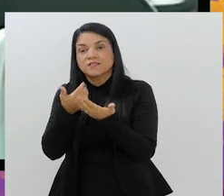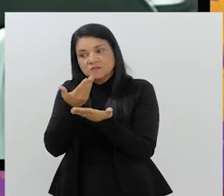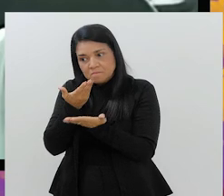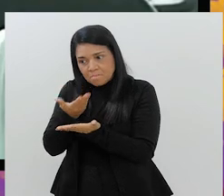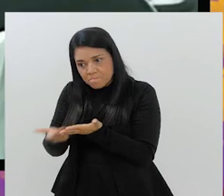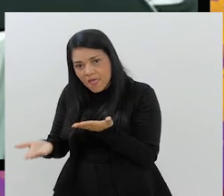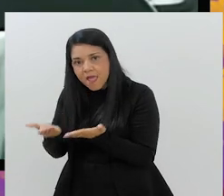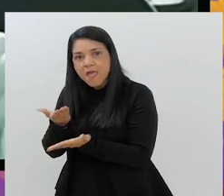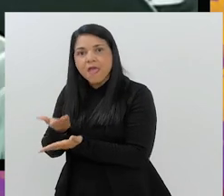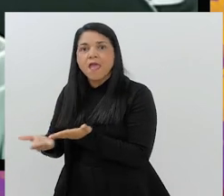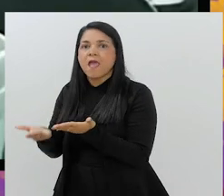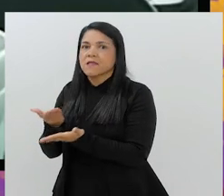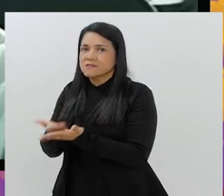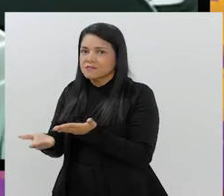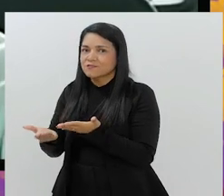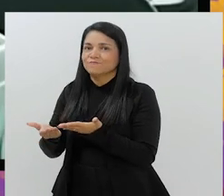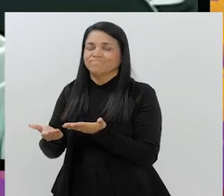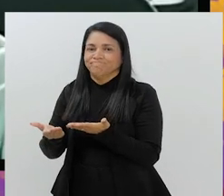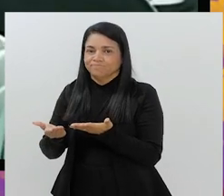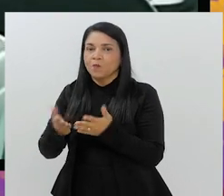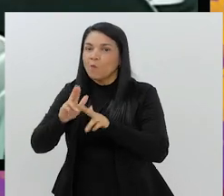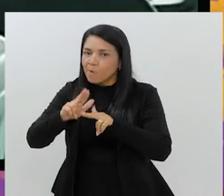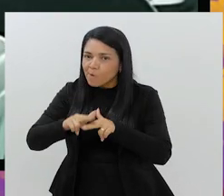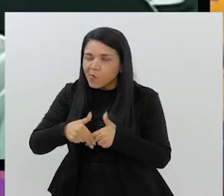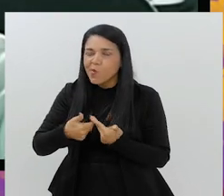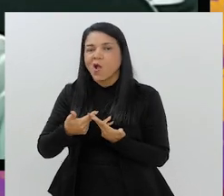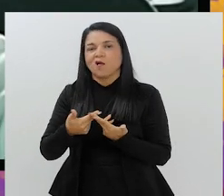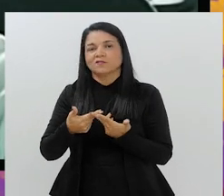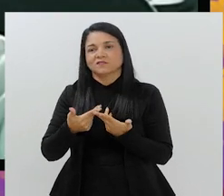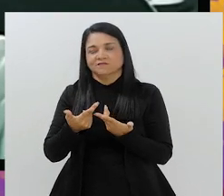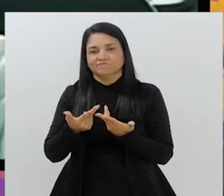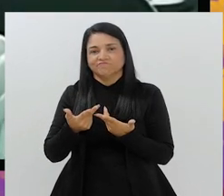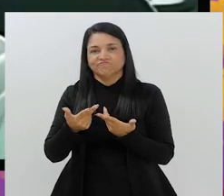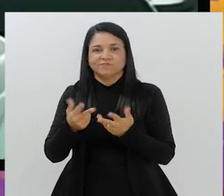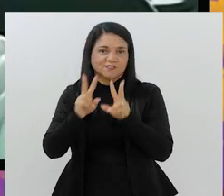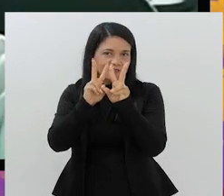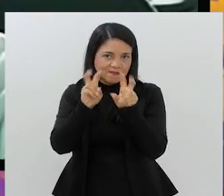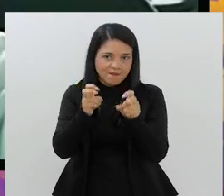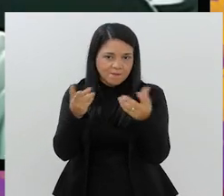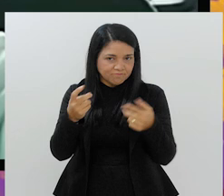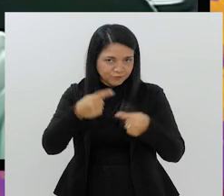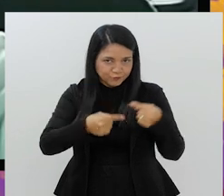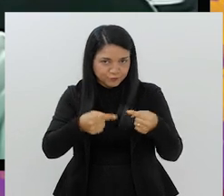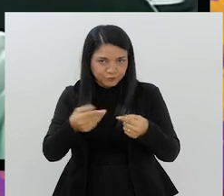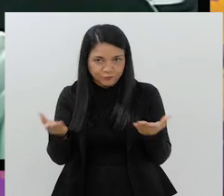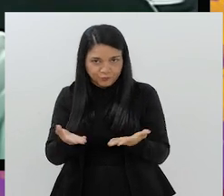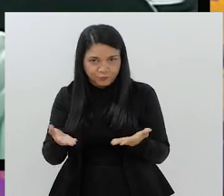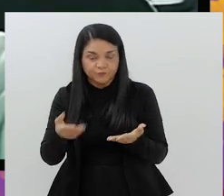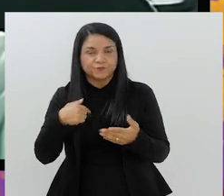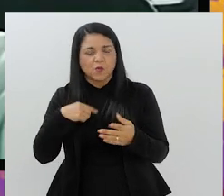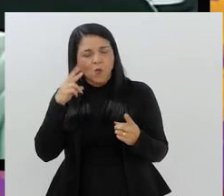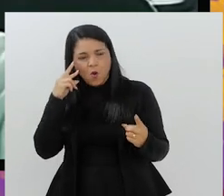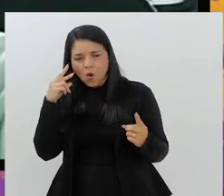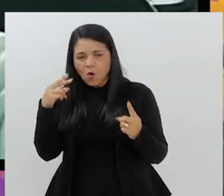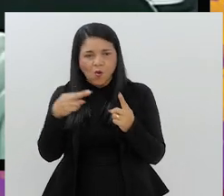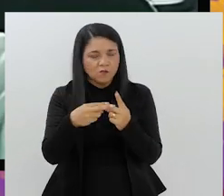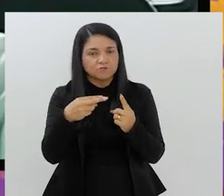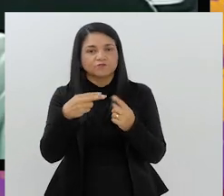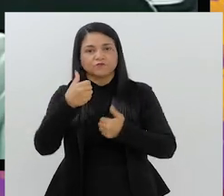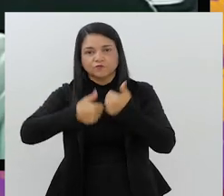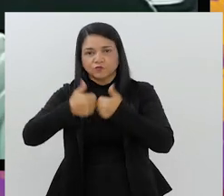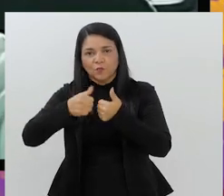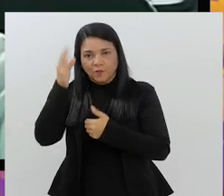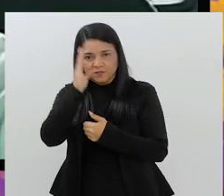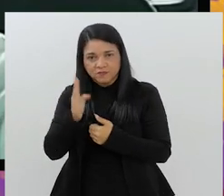perda é bastante significativa com esse tipo de envolvimento. Eu olho para o futebol